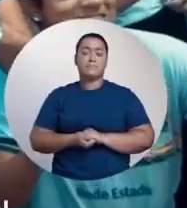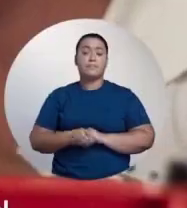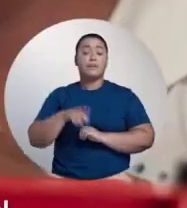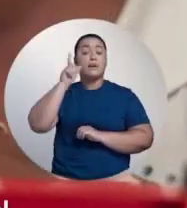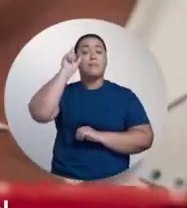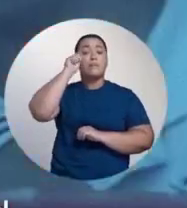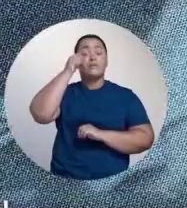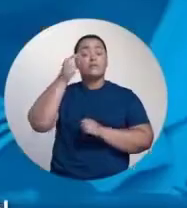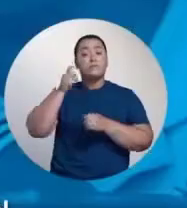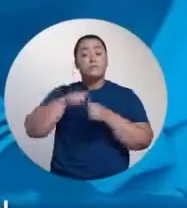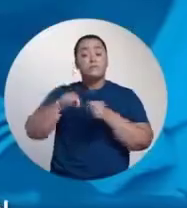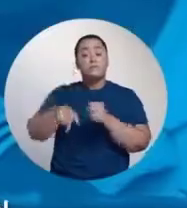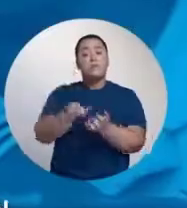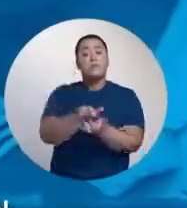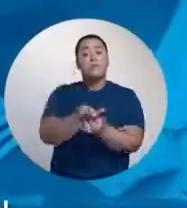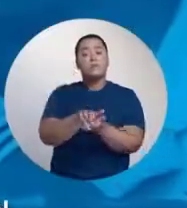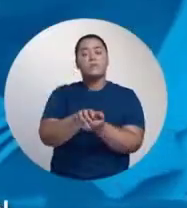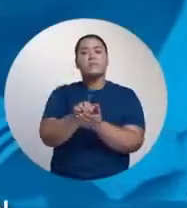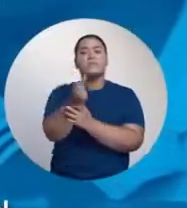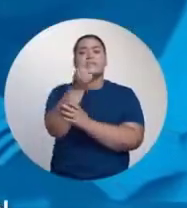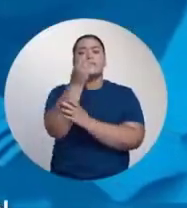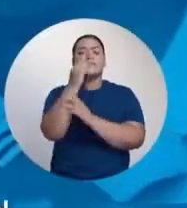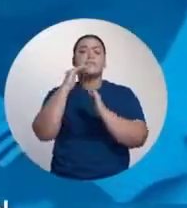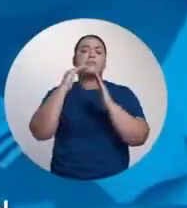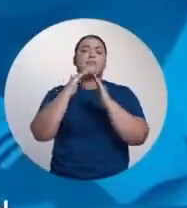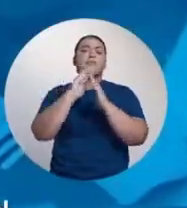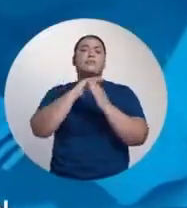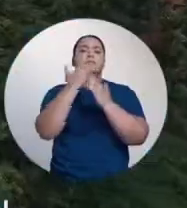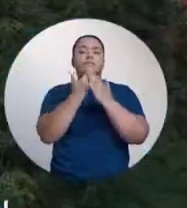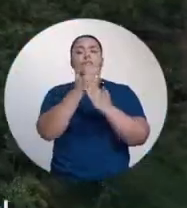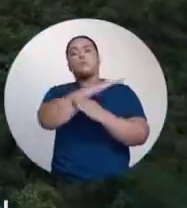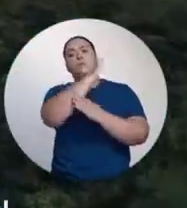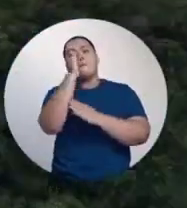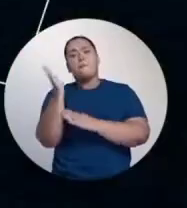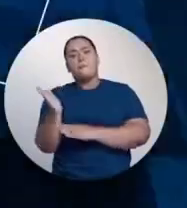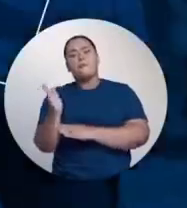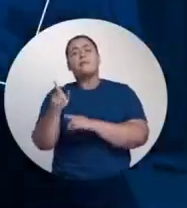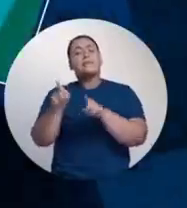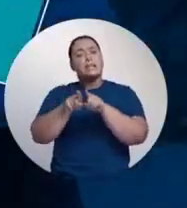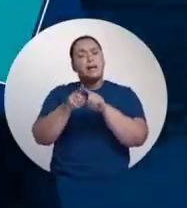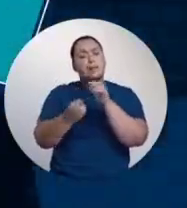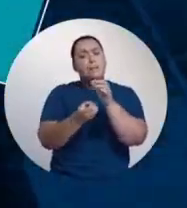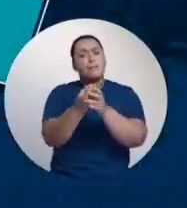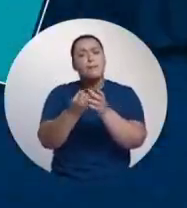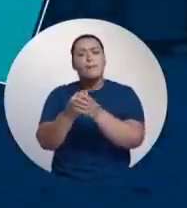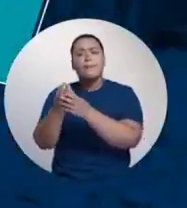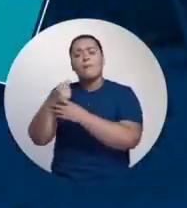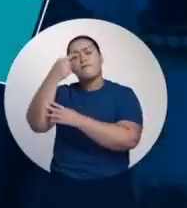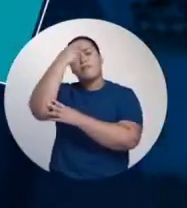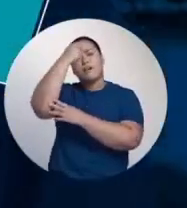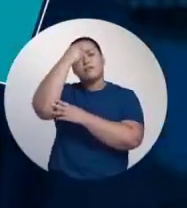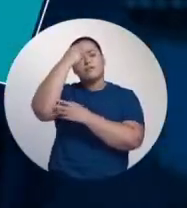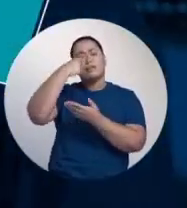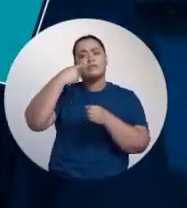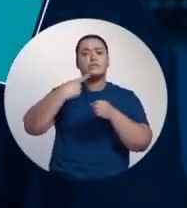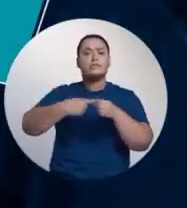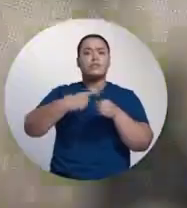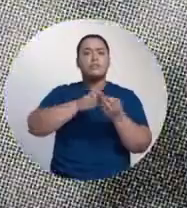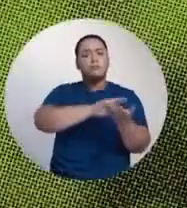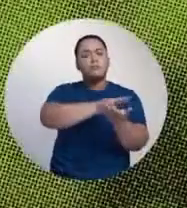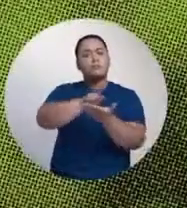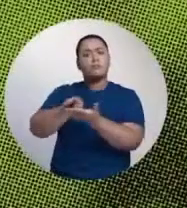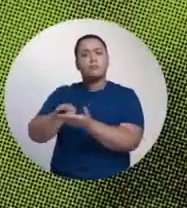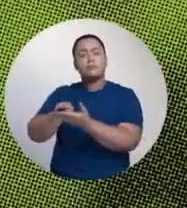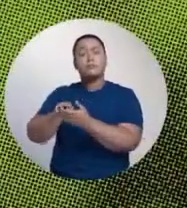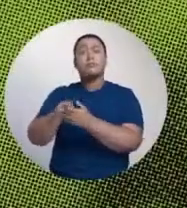Mendonça trouxe Para Pernambuco 60 escolas Em tempo integral Instalou universidades Em Goiânia Belo Jardim E Salgueiro